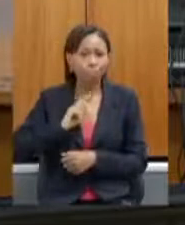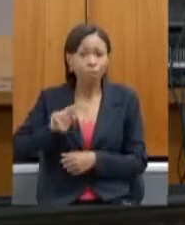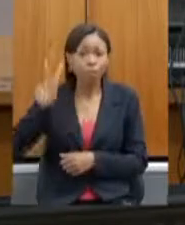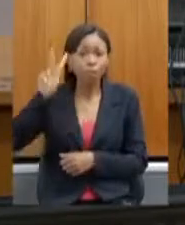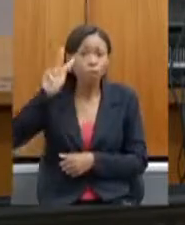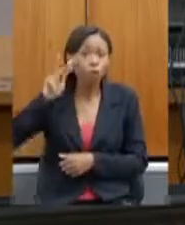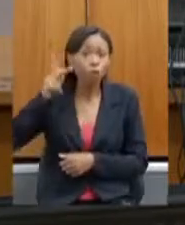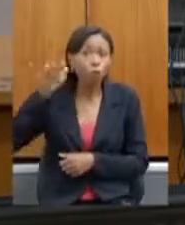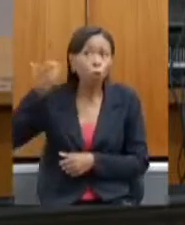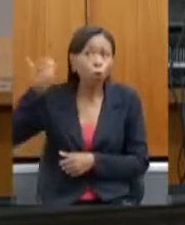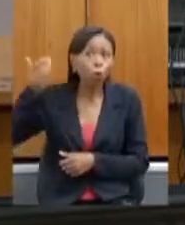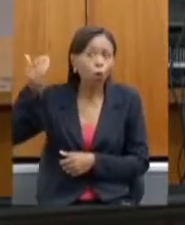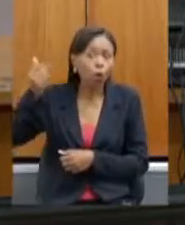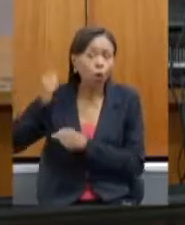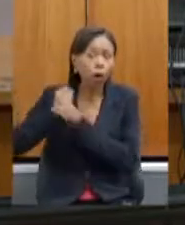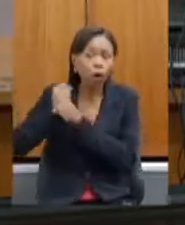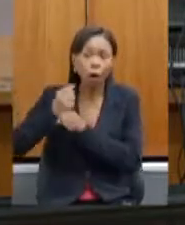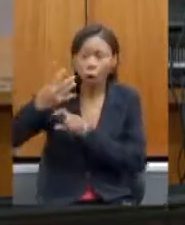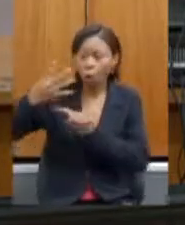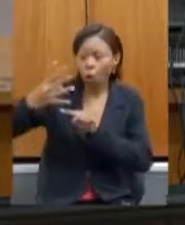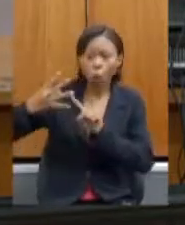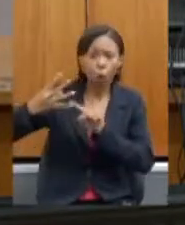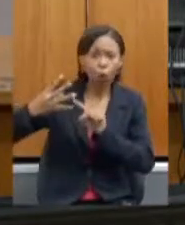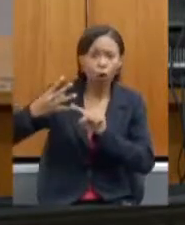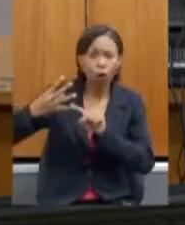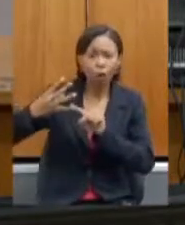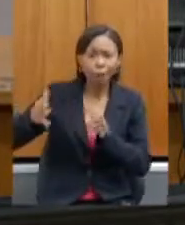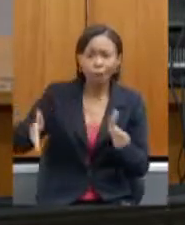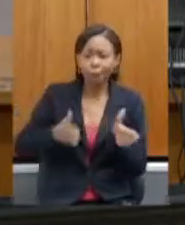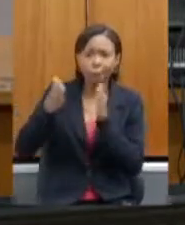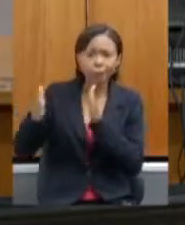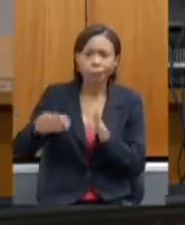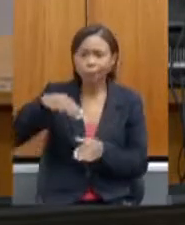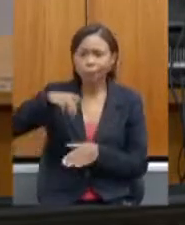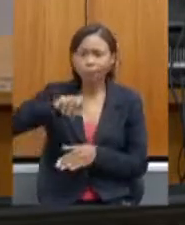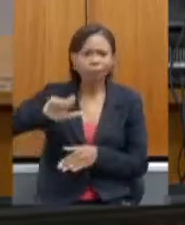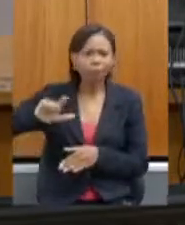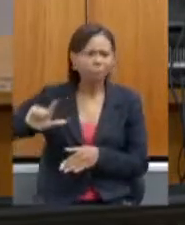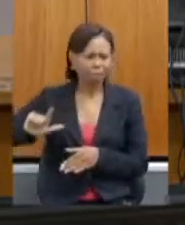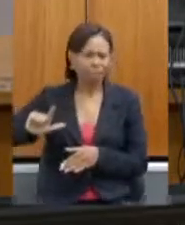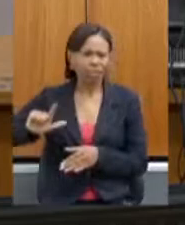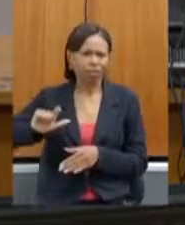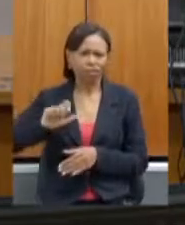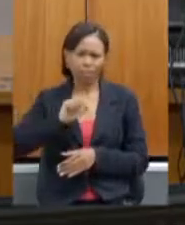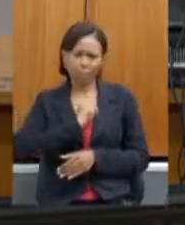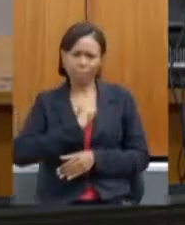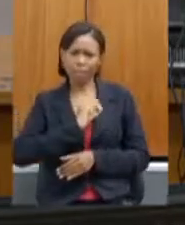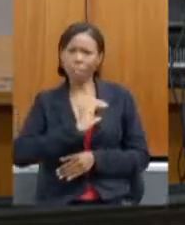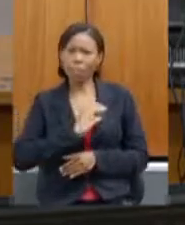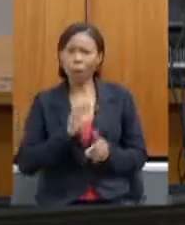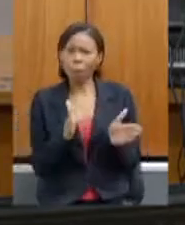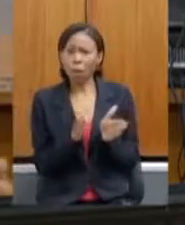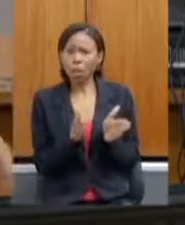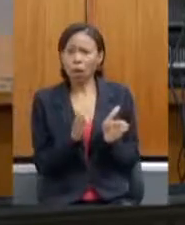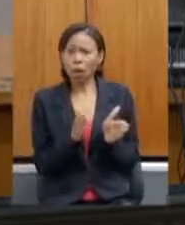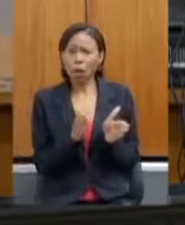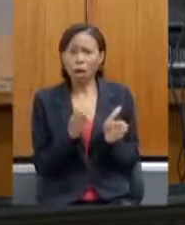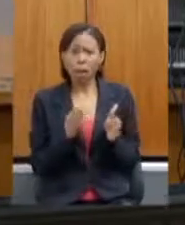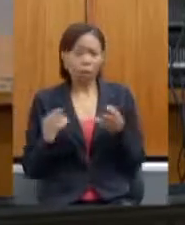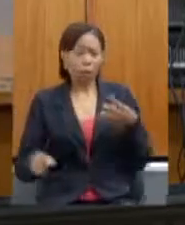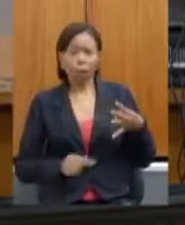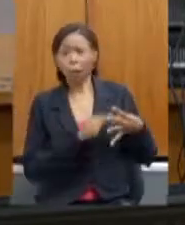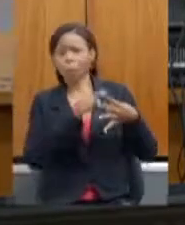quarto produtor de mel no país, enquanto Santa Catarina, tão menor, ser o maior produtor de mel. E isso